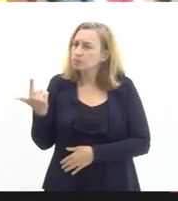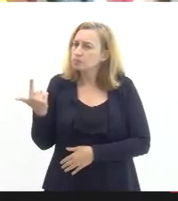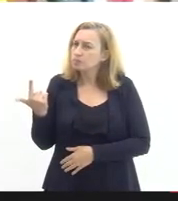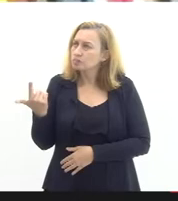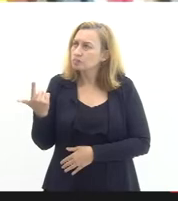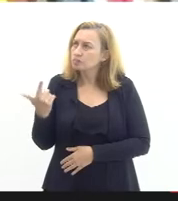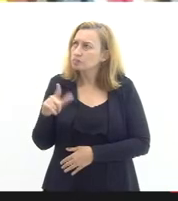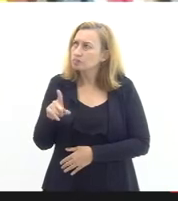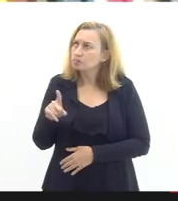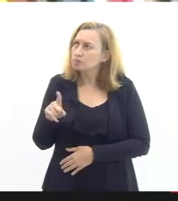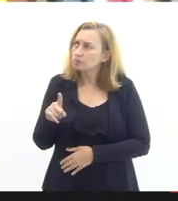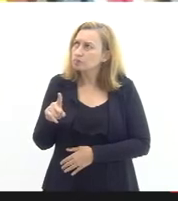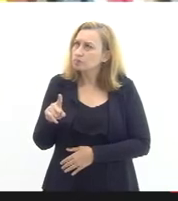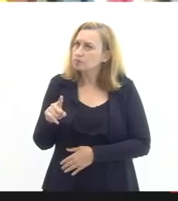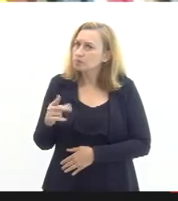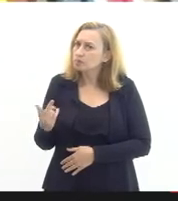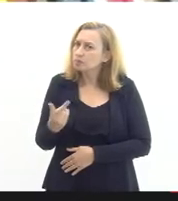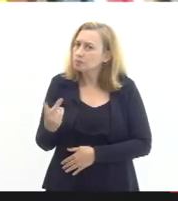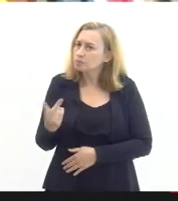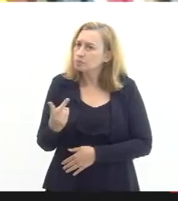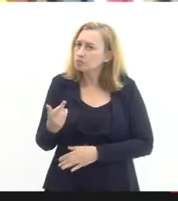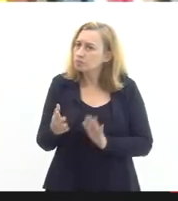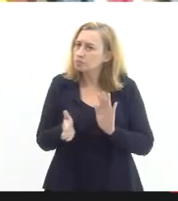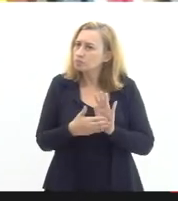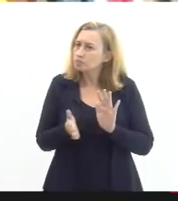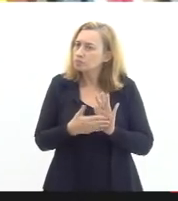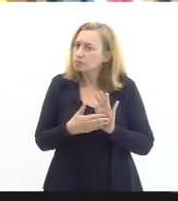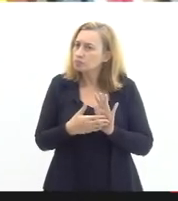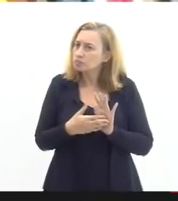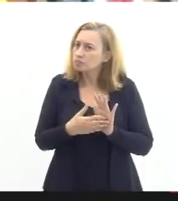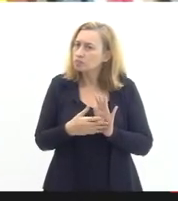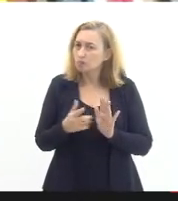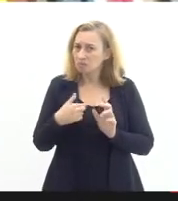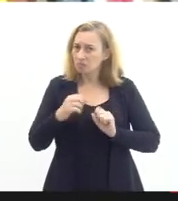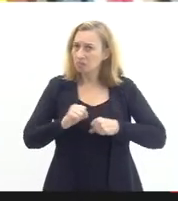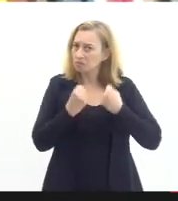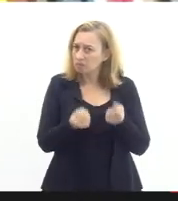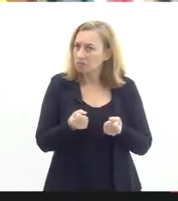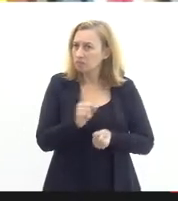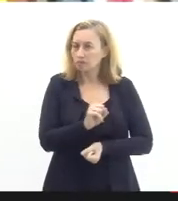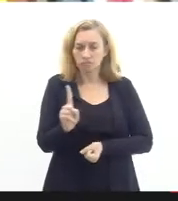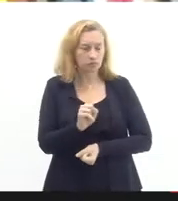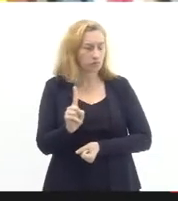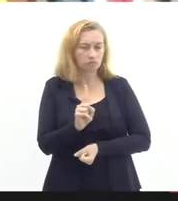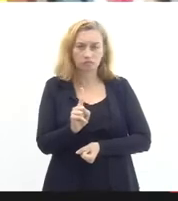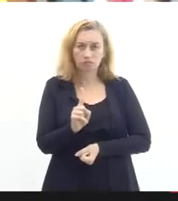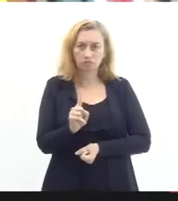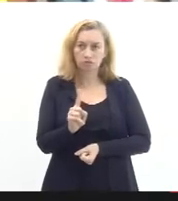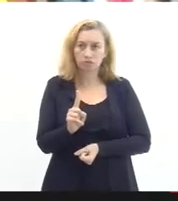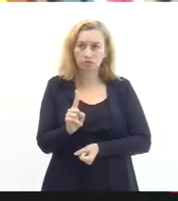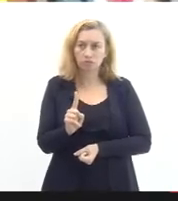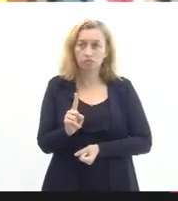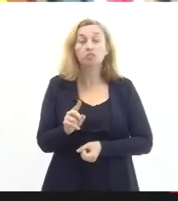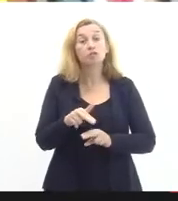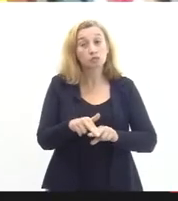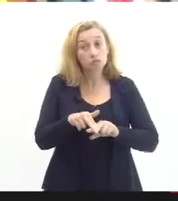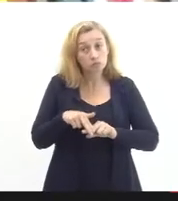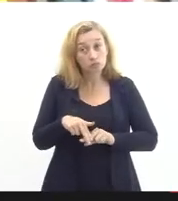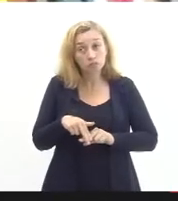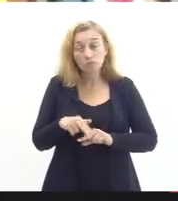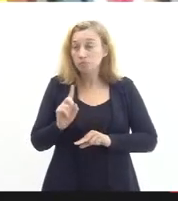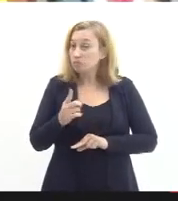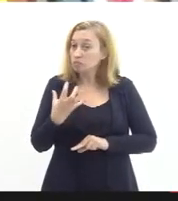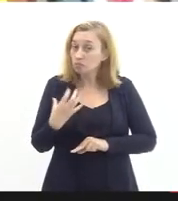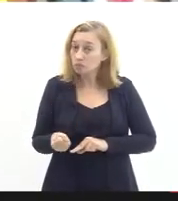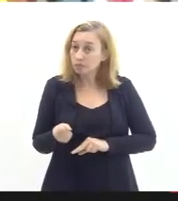desses dois dessas duas propostas não que eu as defenda não eu não as defendo e um dos motivos que eu não